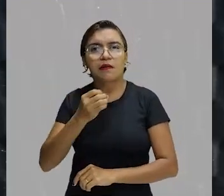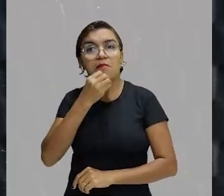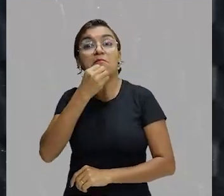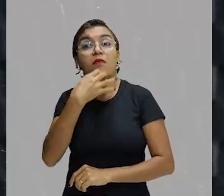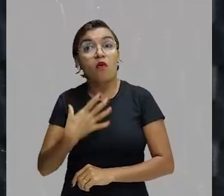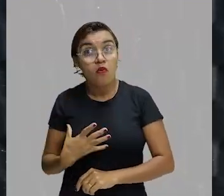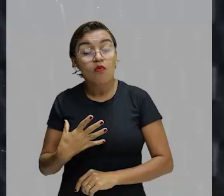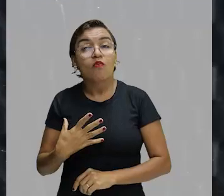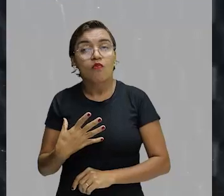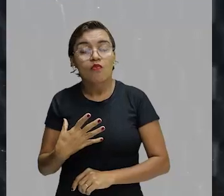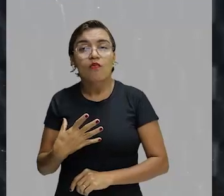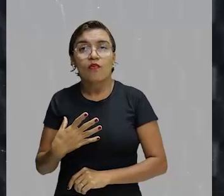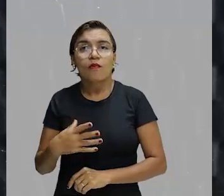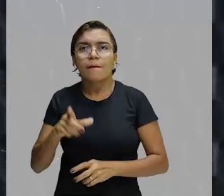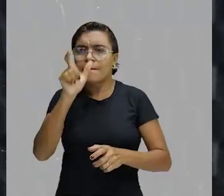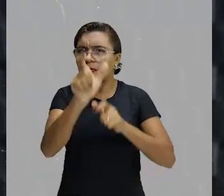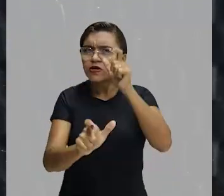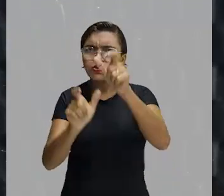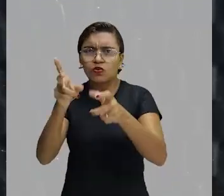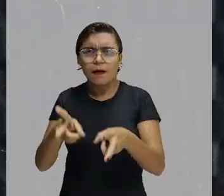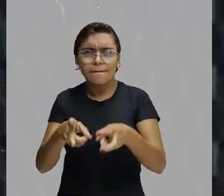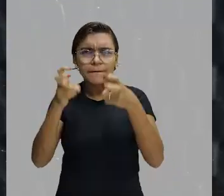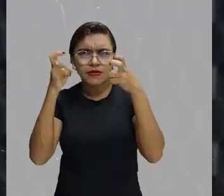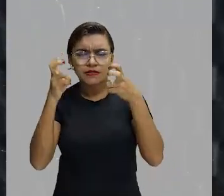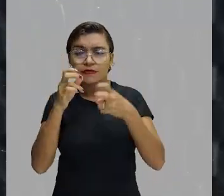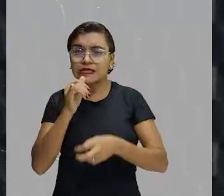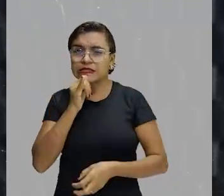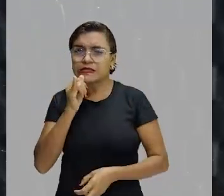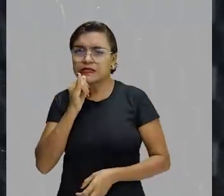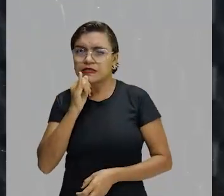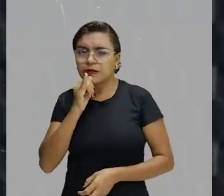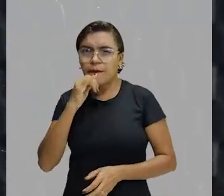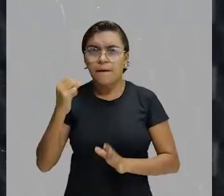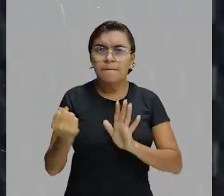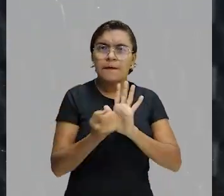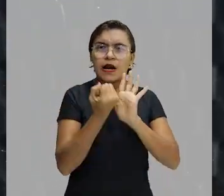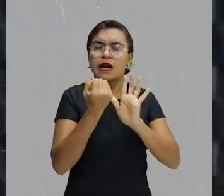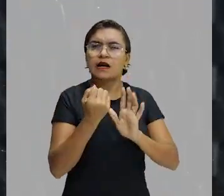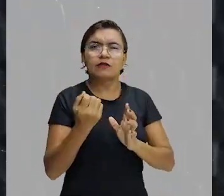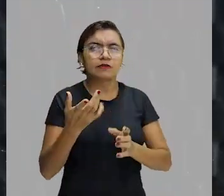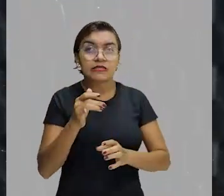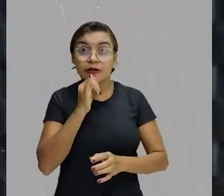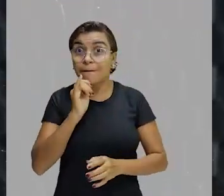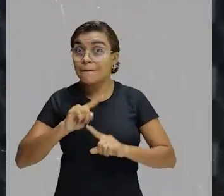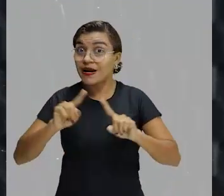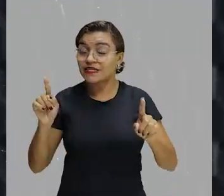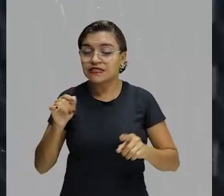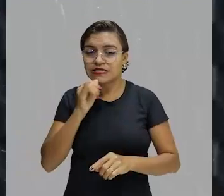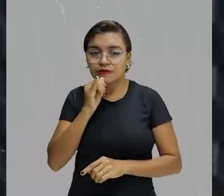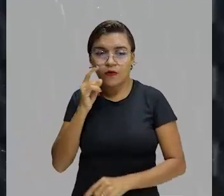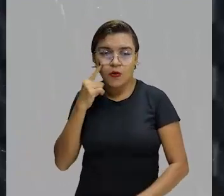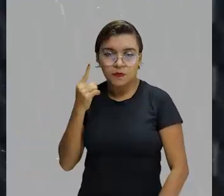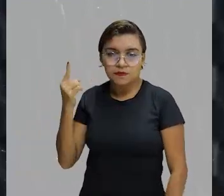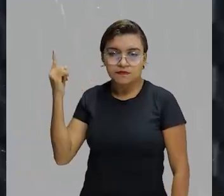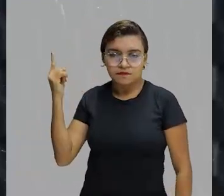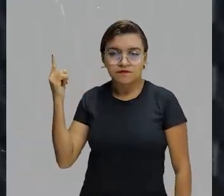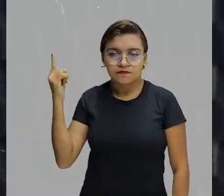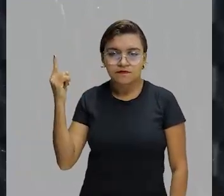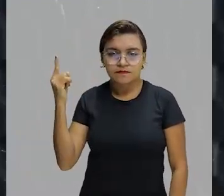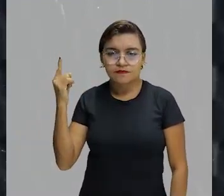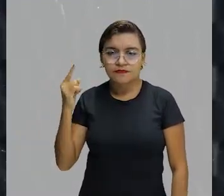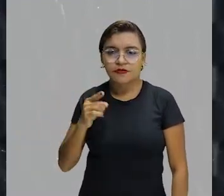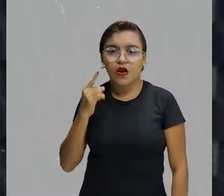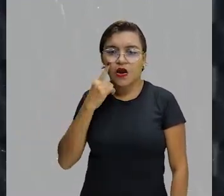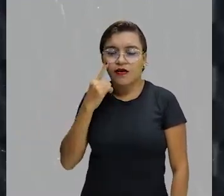para chamar a atenção do leitor. Ao contrário de quando ela causa falta de compreensão no texto. Diz assim, Enche o seu filho de